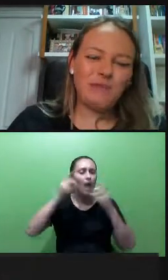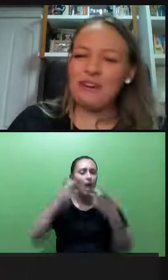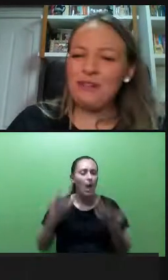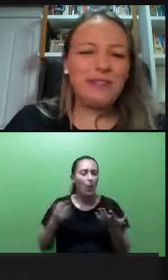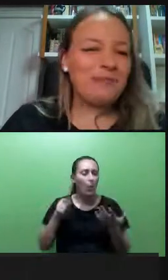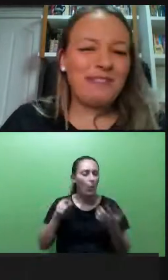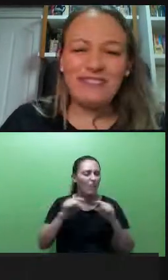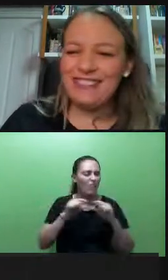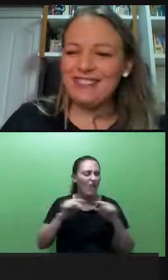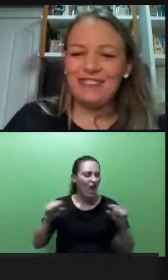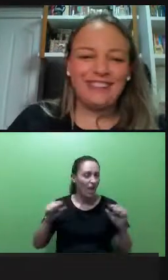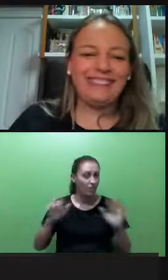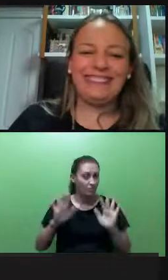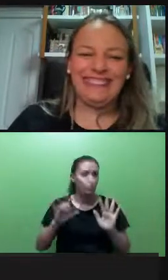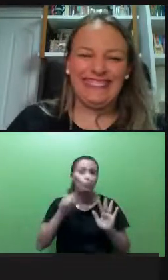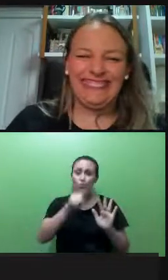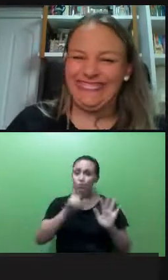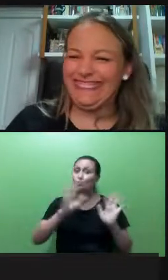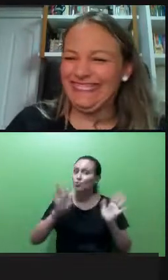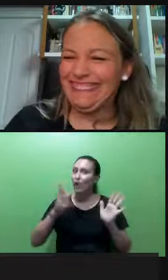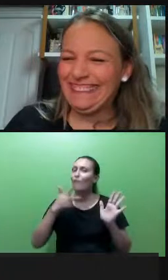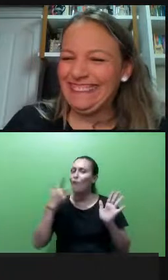já me falou isso uma vez, eu adoro.